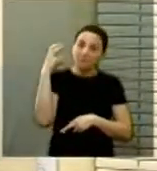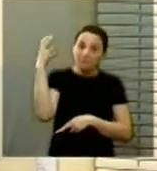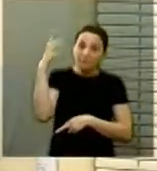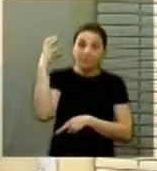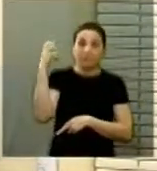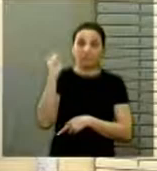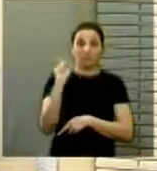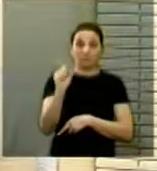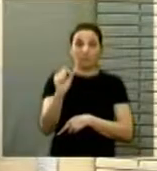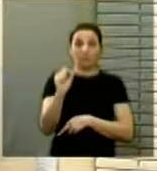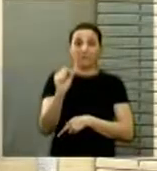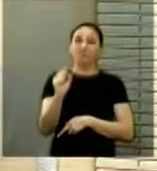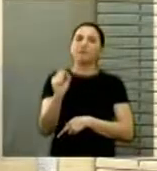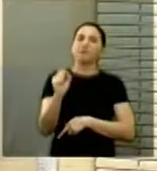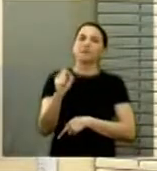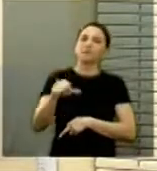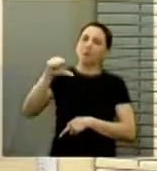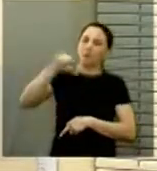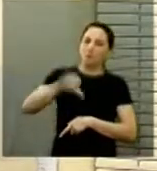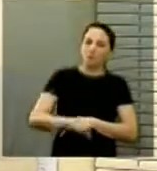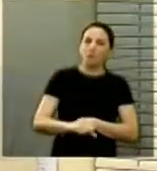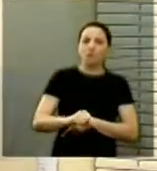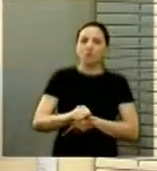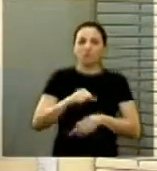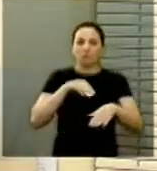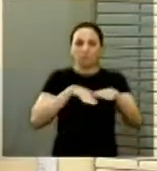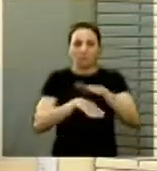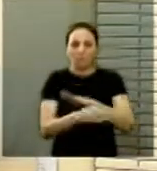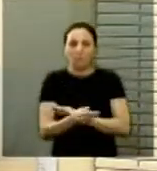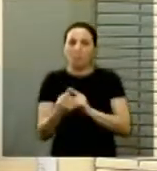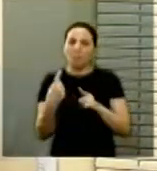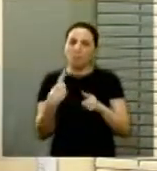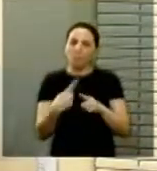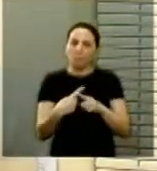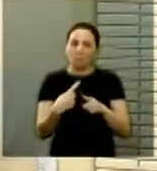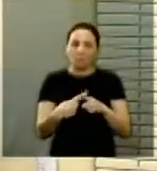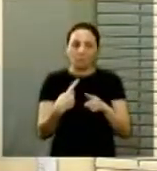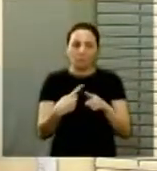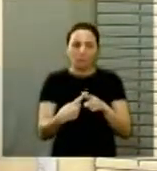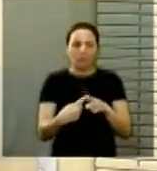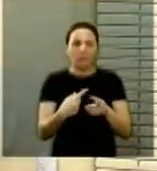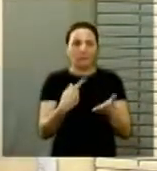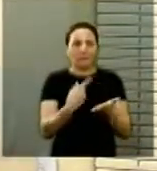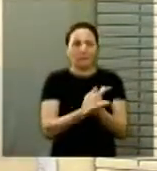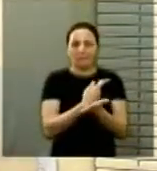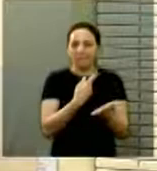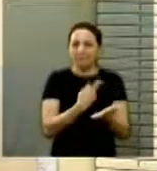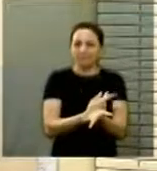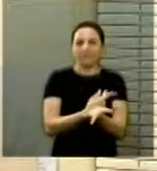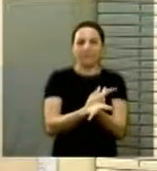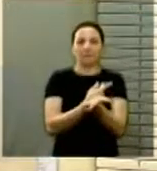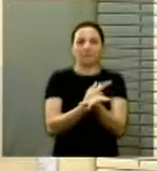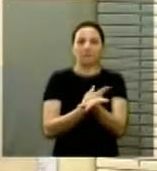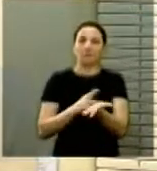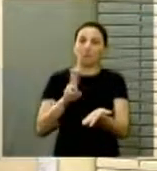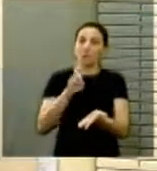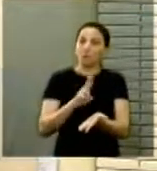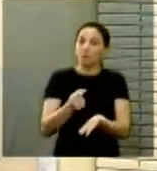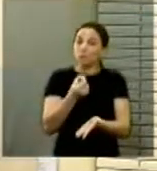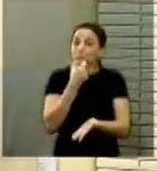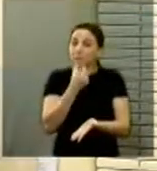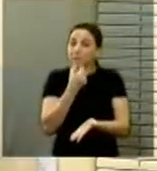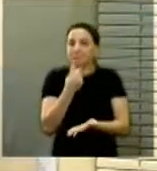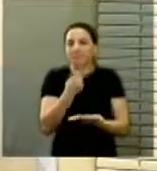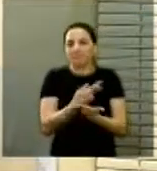deficiência no armazenamento de medicamentos pode não só comprometer a eficiência, a eficácia dos mesmos,